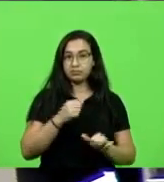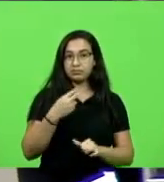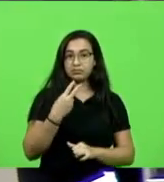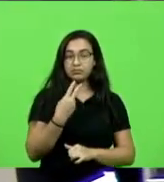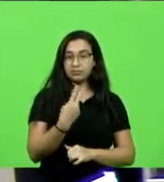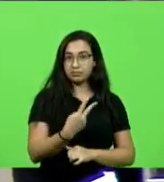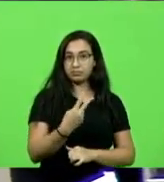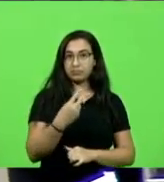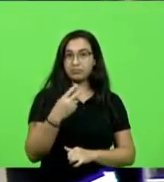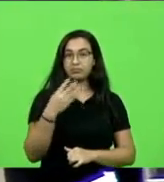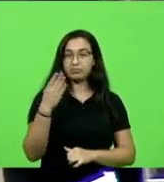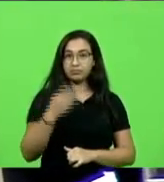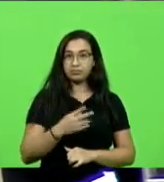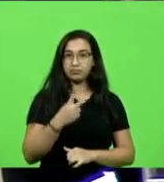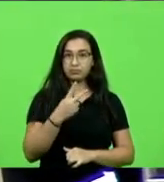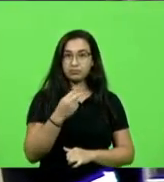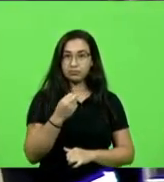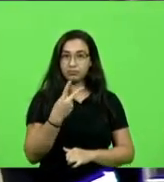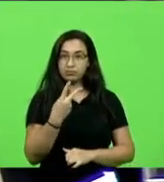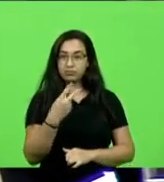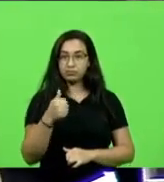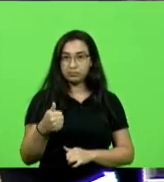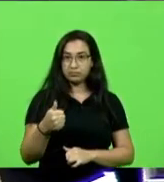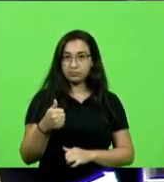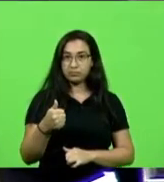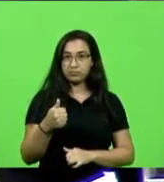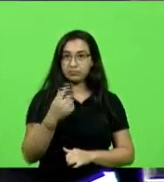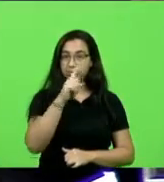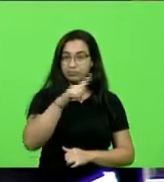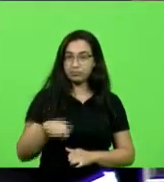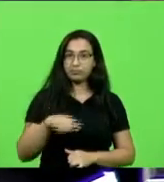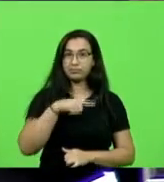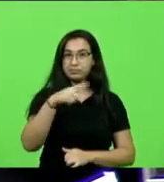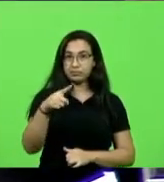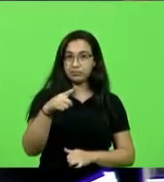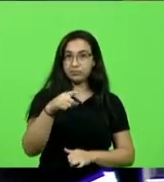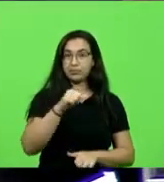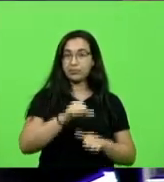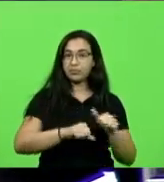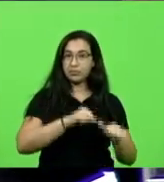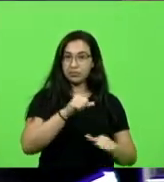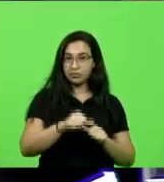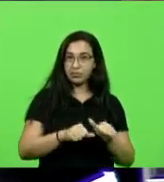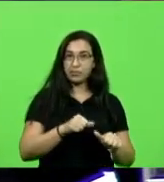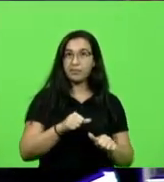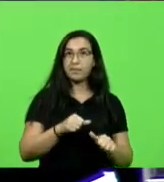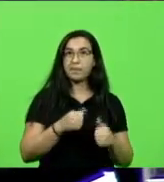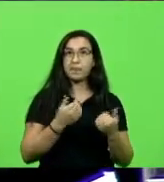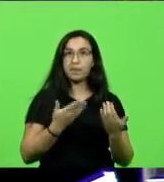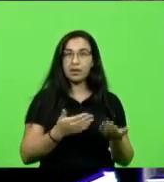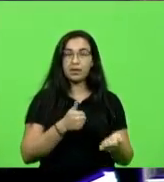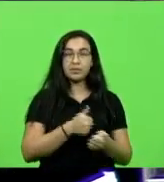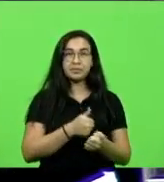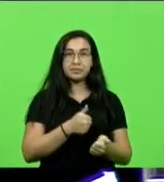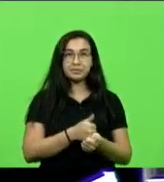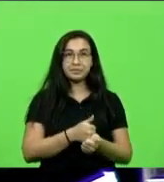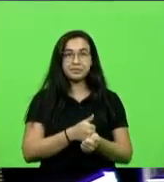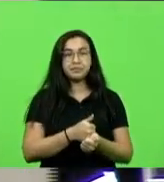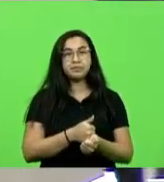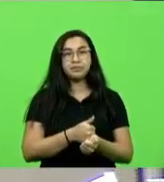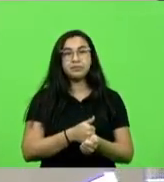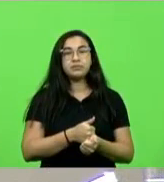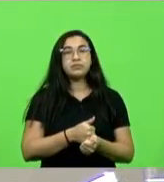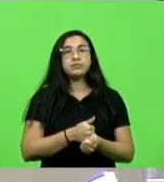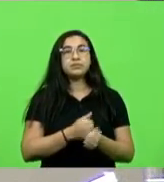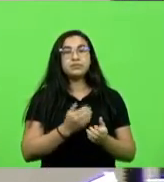barra 2021, que susta e revoga a prisão preventiva decretada pelo juízo da primeira vara federal de Florianópolis, nos